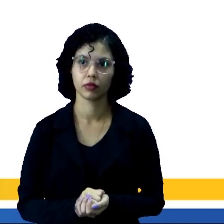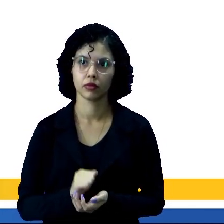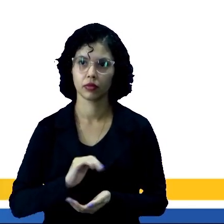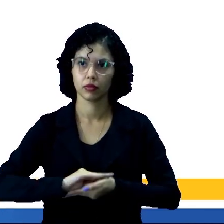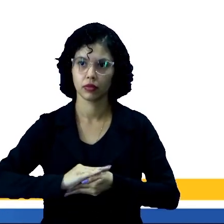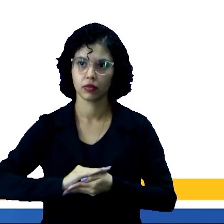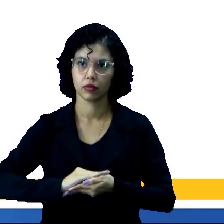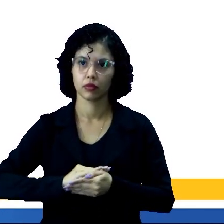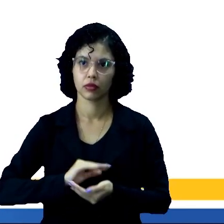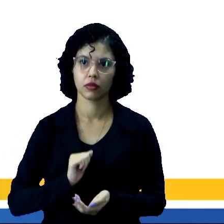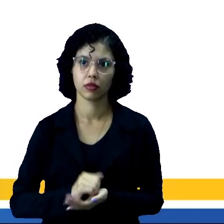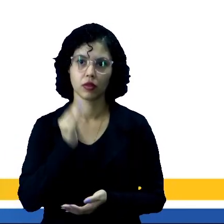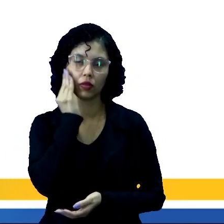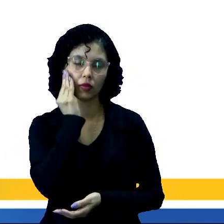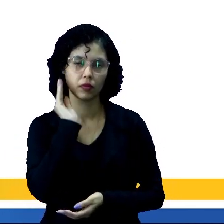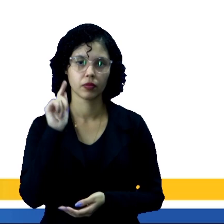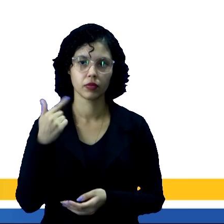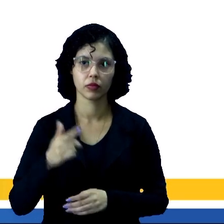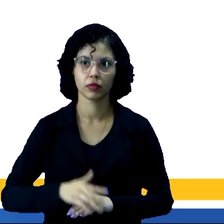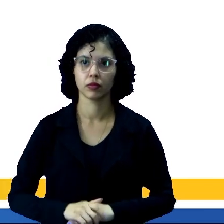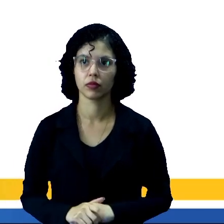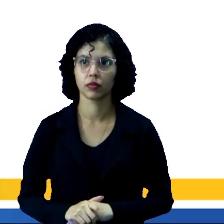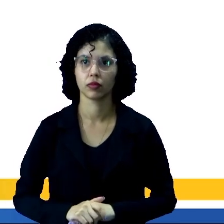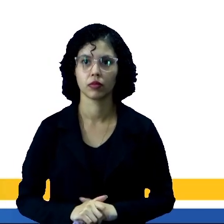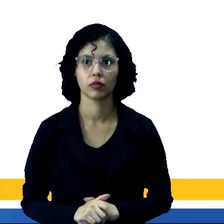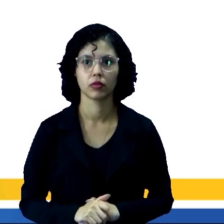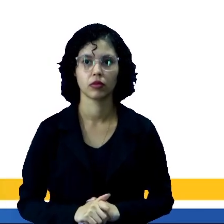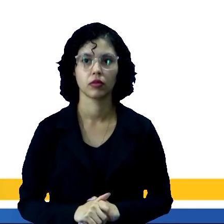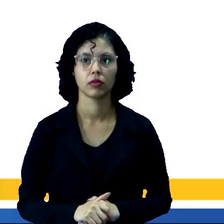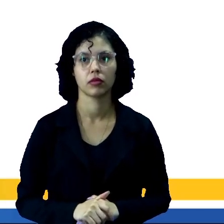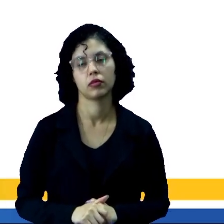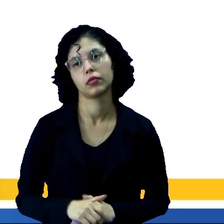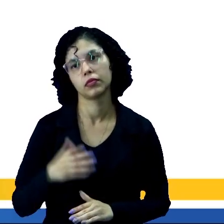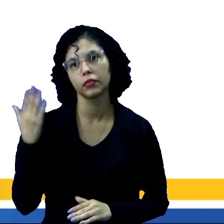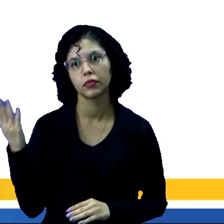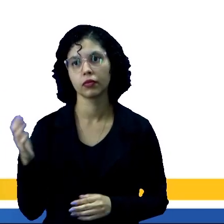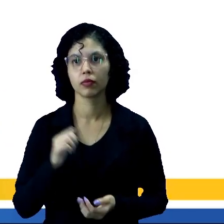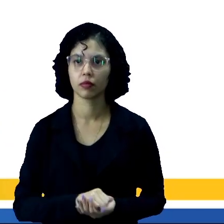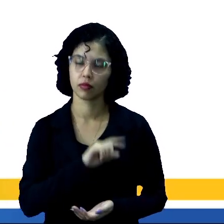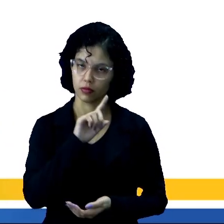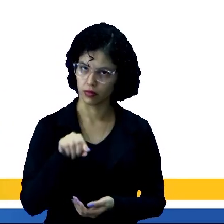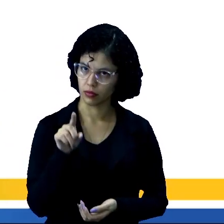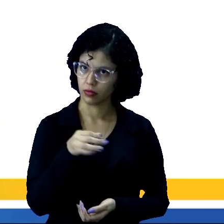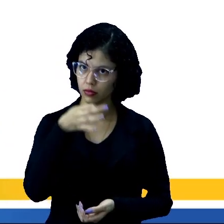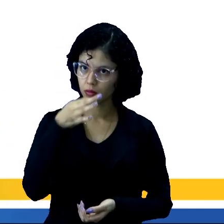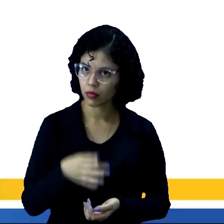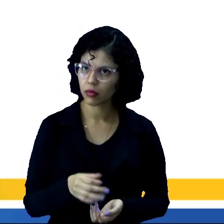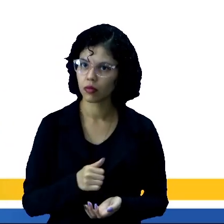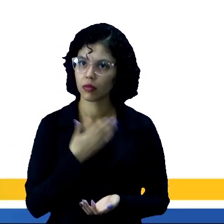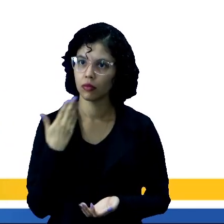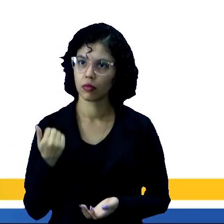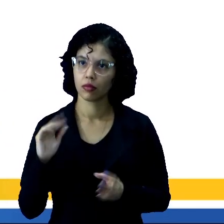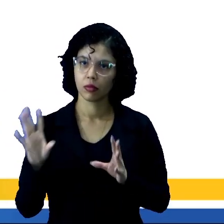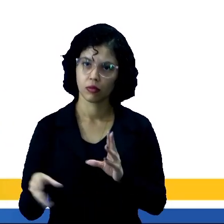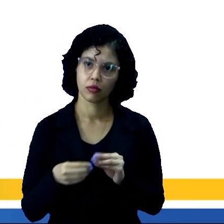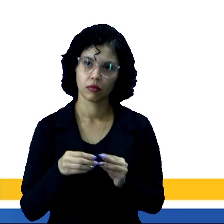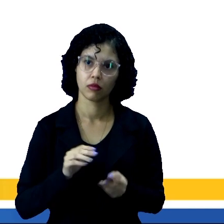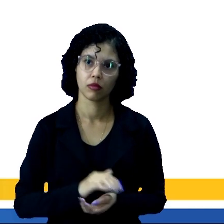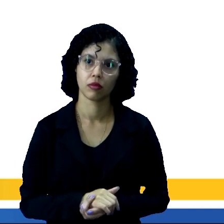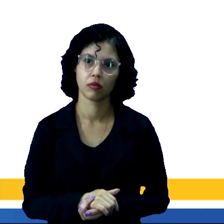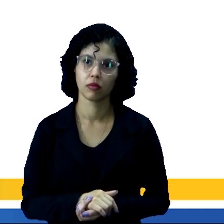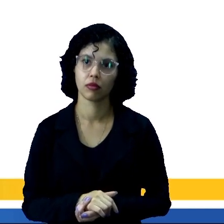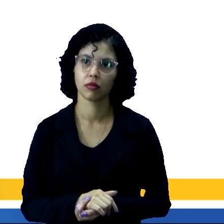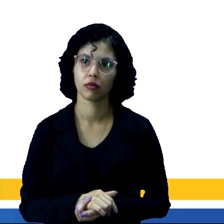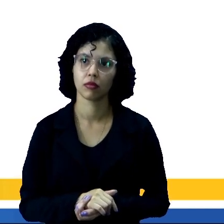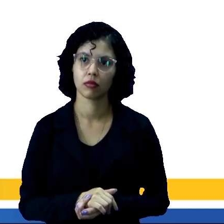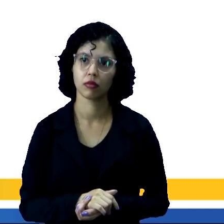castanha, açaí e outros. E agora marque a alternativa que melhor complementa a frase abaixo.